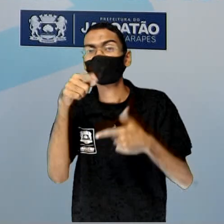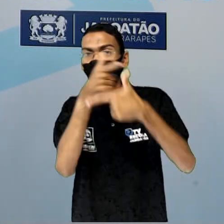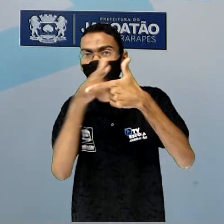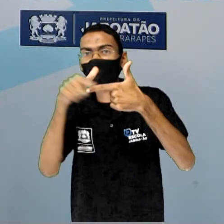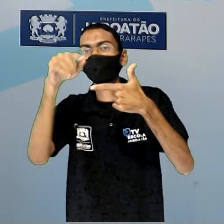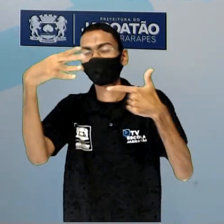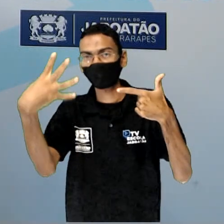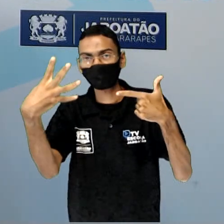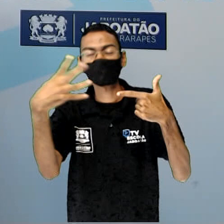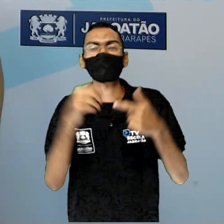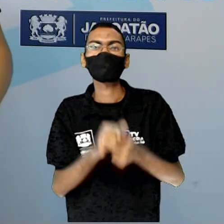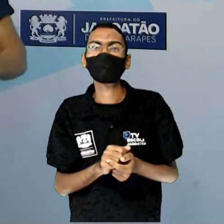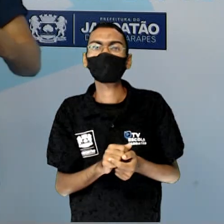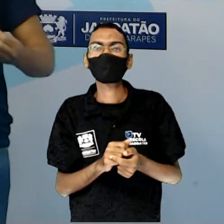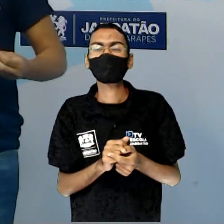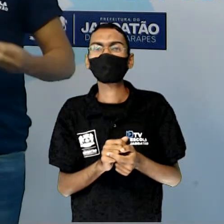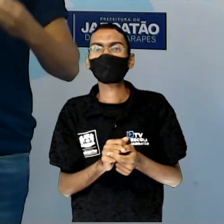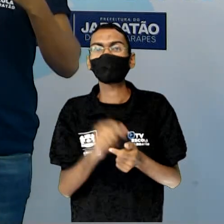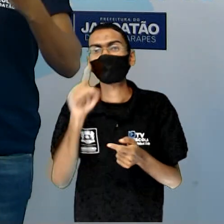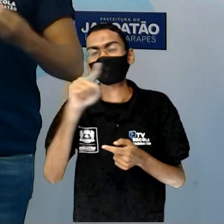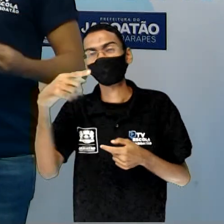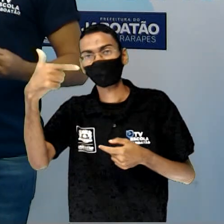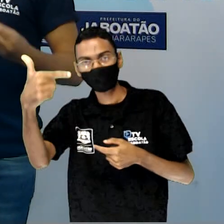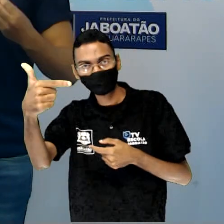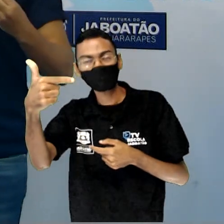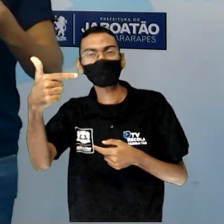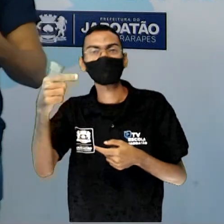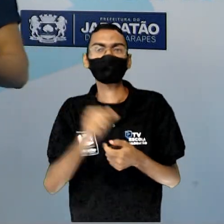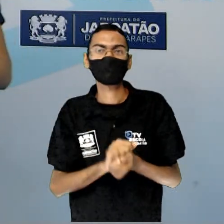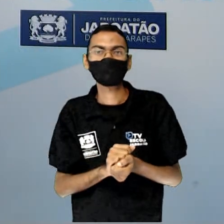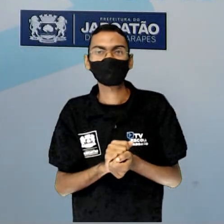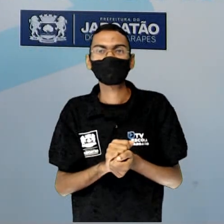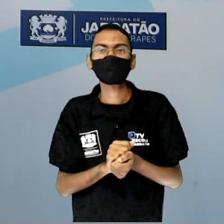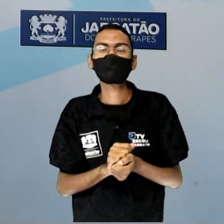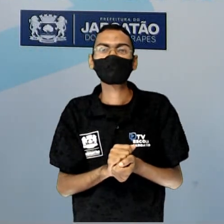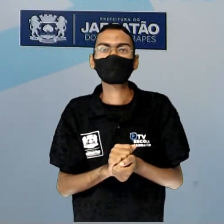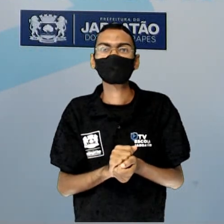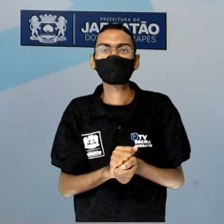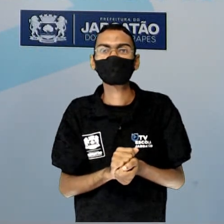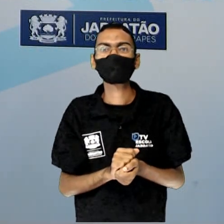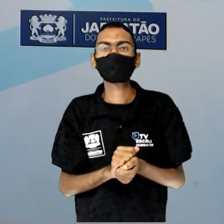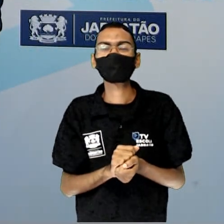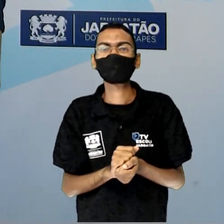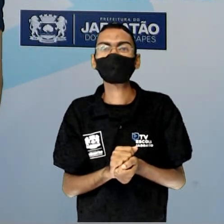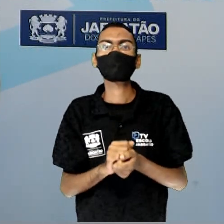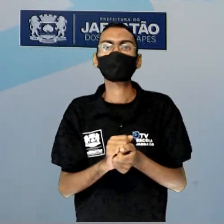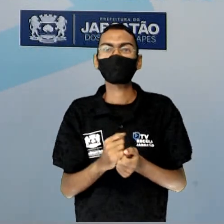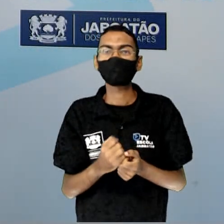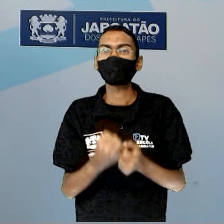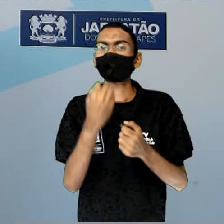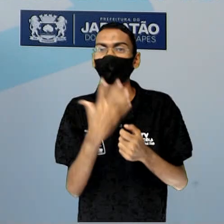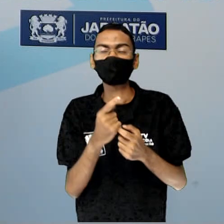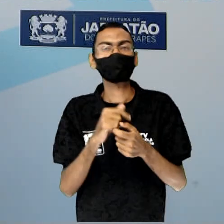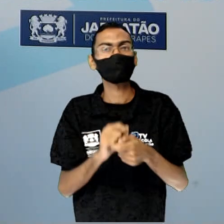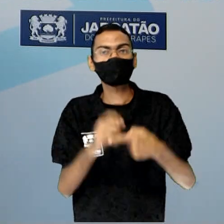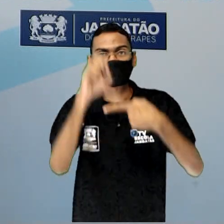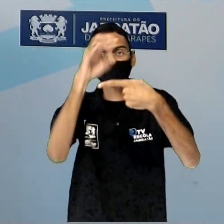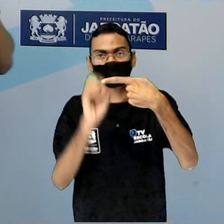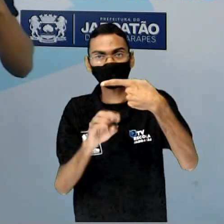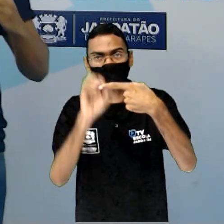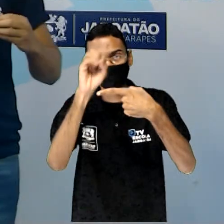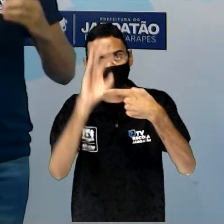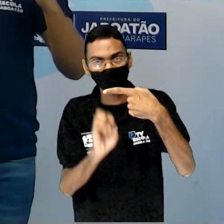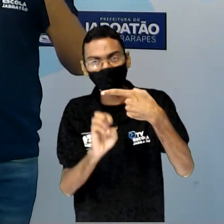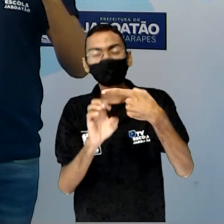igual a 2. 2 o quê? 2 inteiros. Bom, a fração aparente resulta